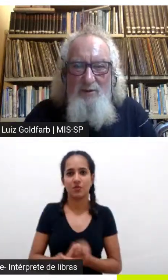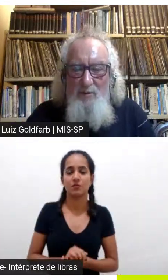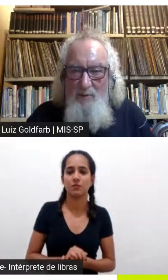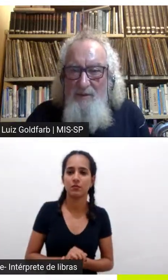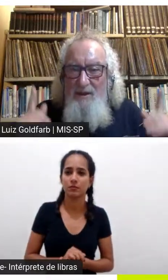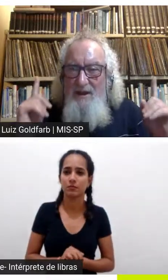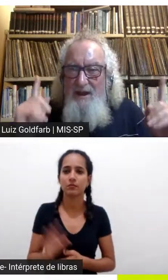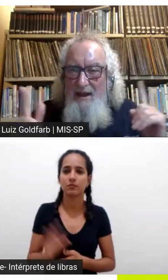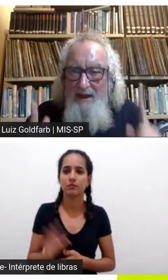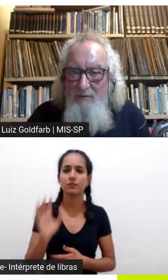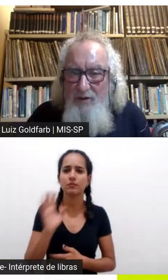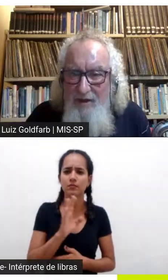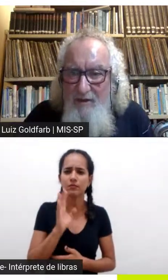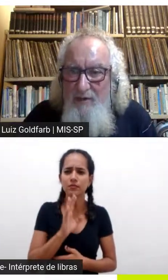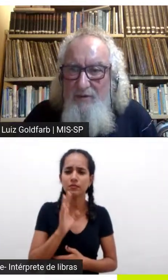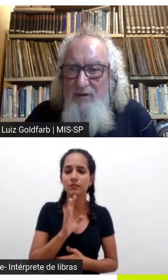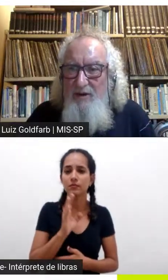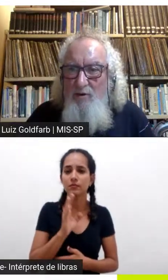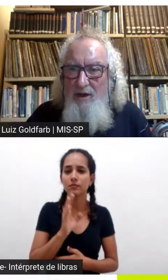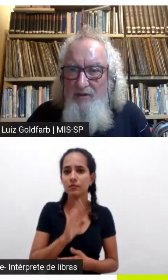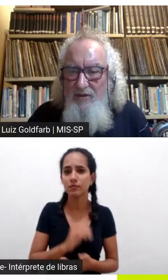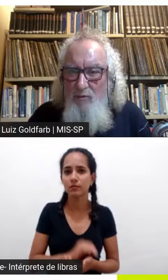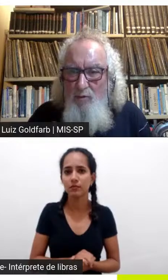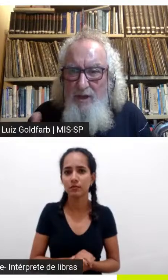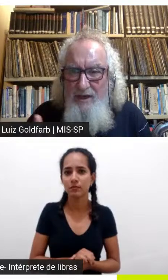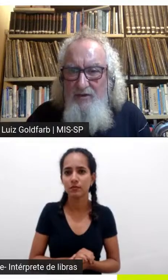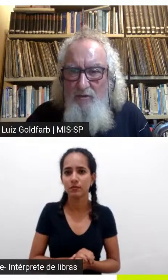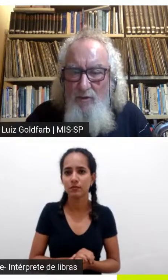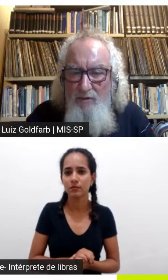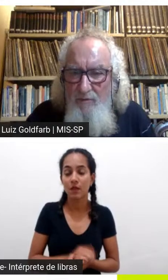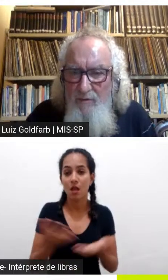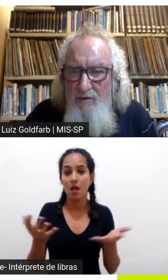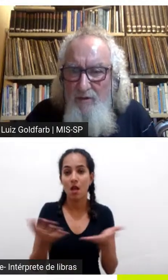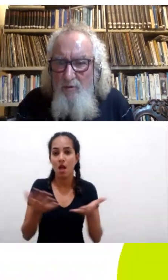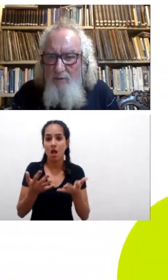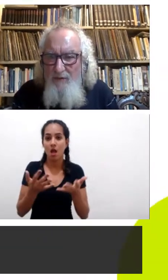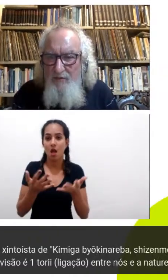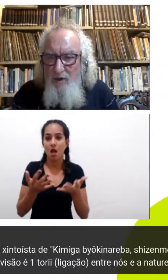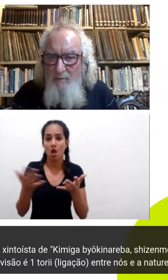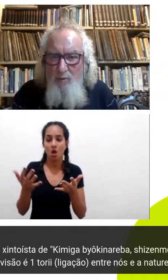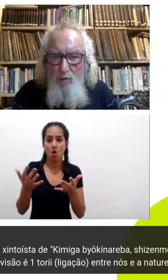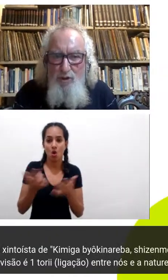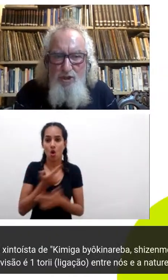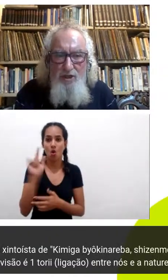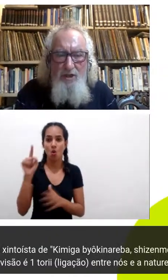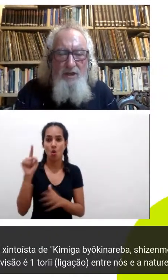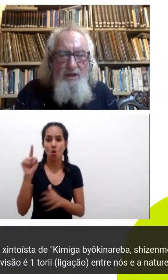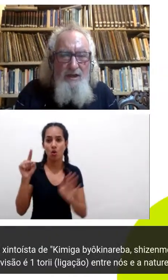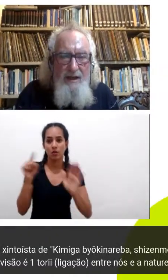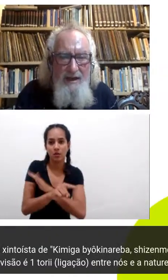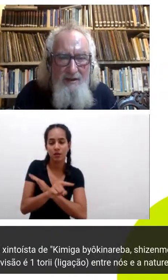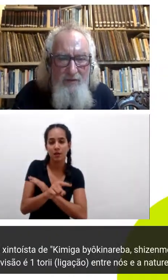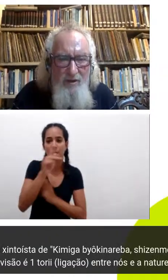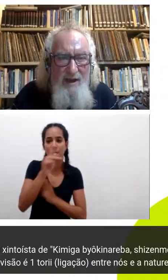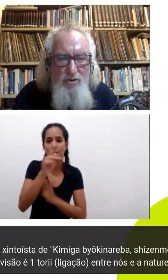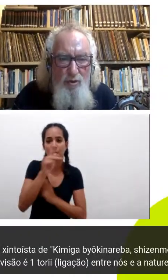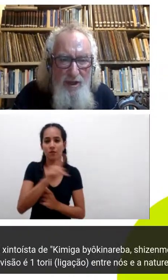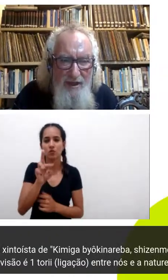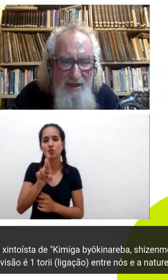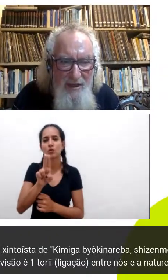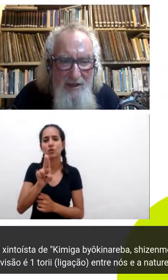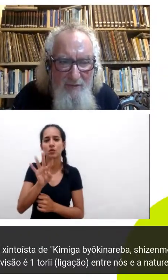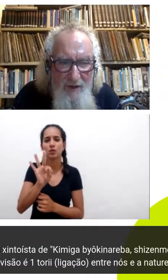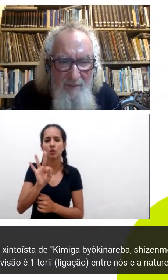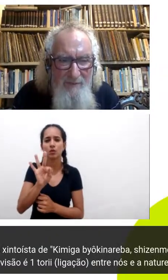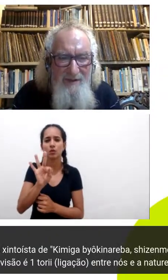muito bom eu vou trazer para vocês agora a segunda questão do professor Abud você me